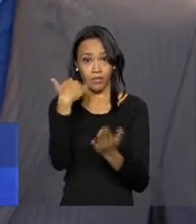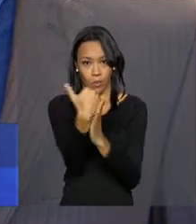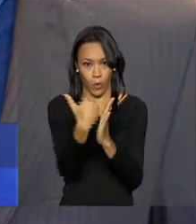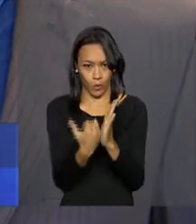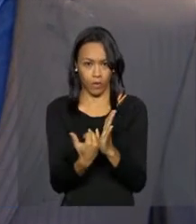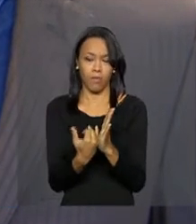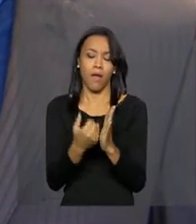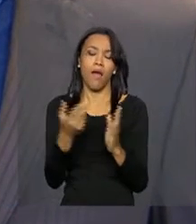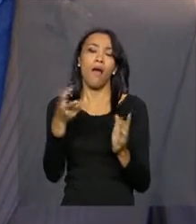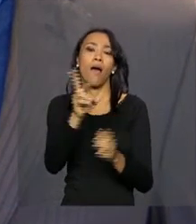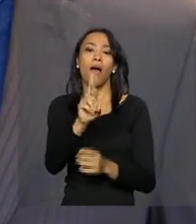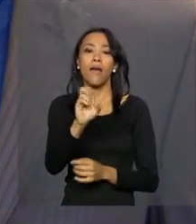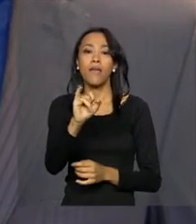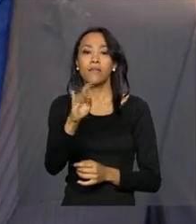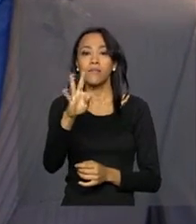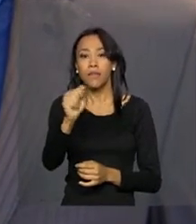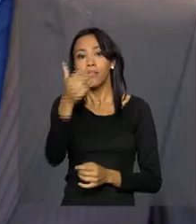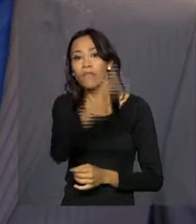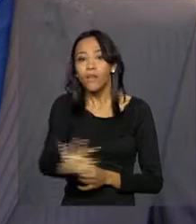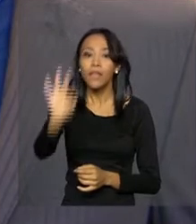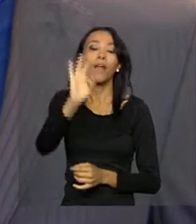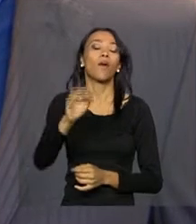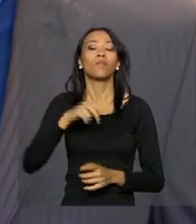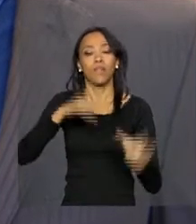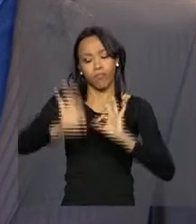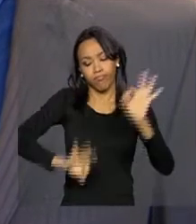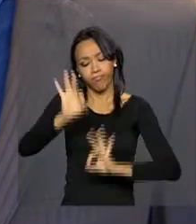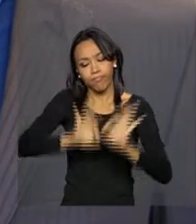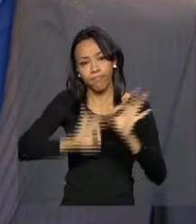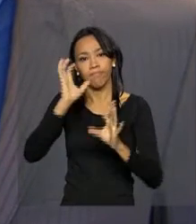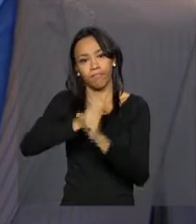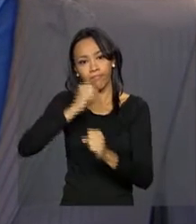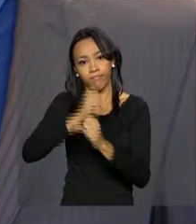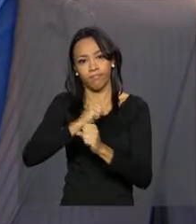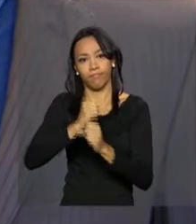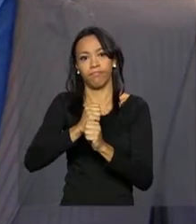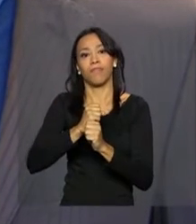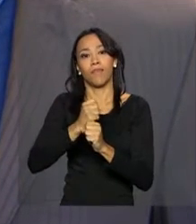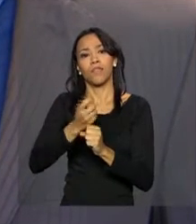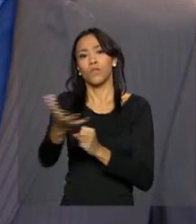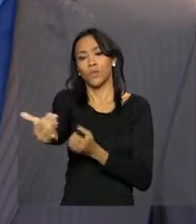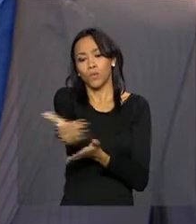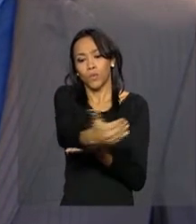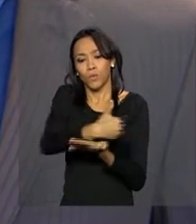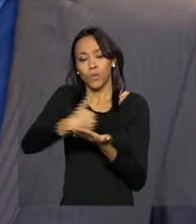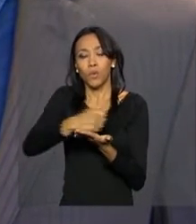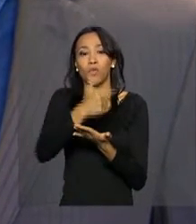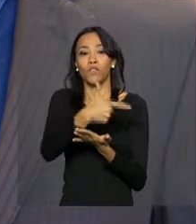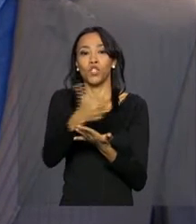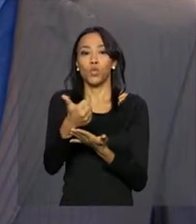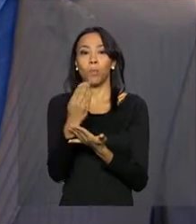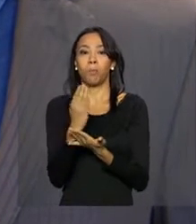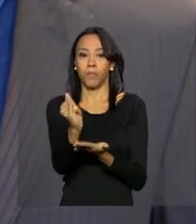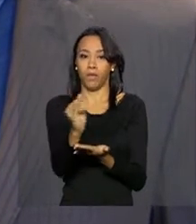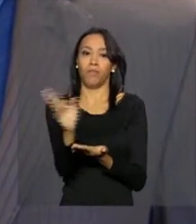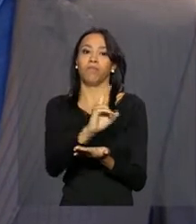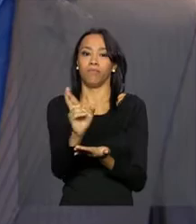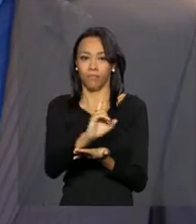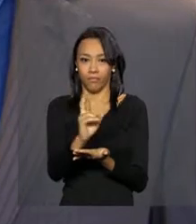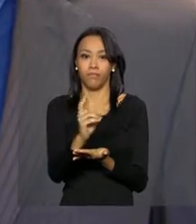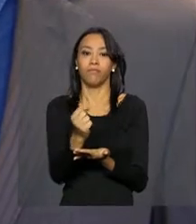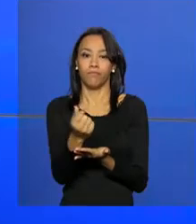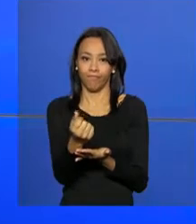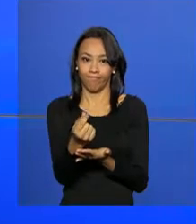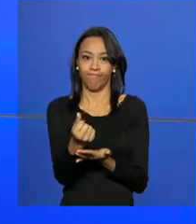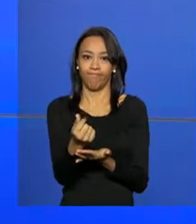A Receita Federal trabalha com o que está estipulado no Orçamento da União, que é arrecadar 21 bilhões de reais com a repatriação de